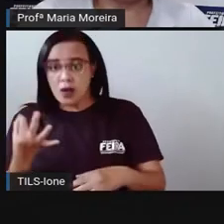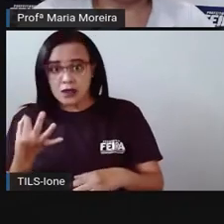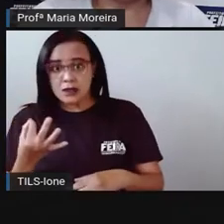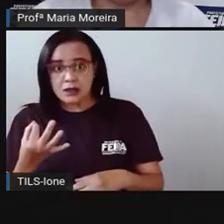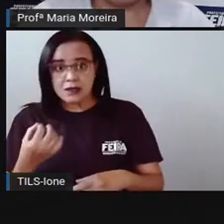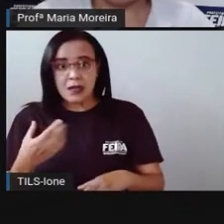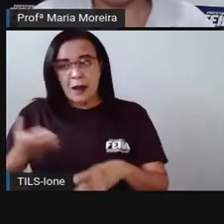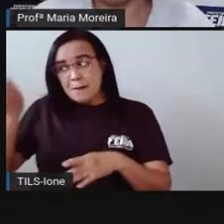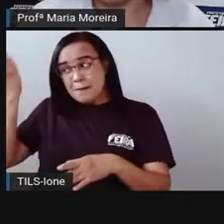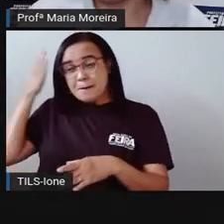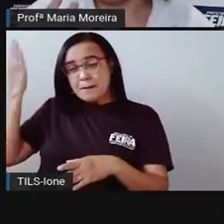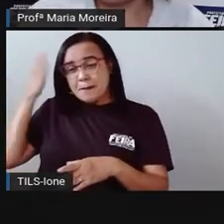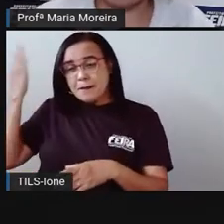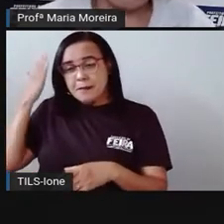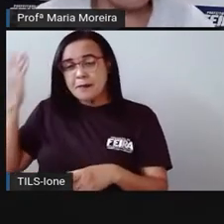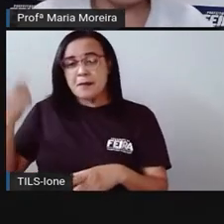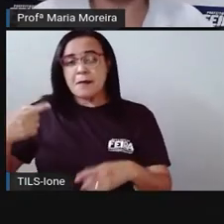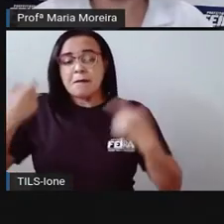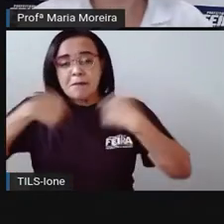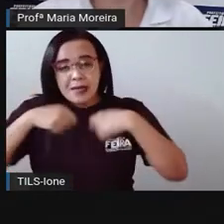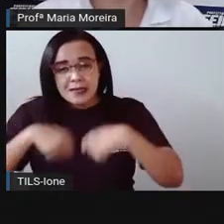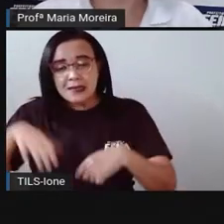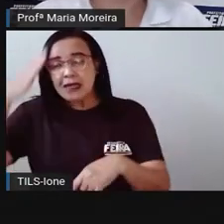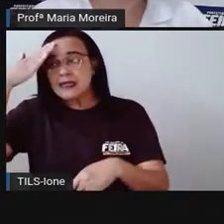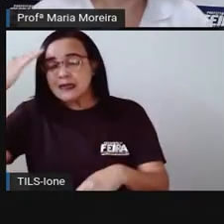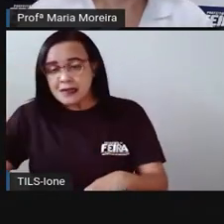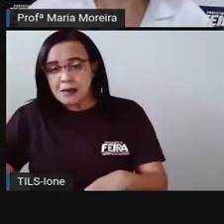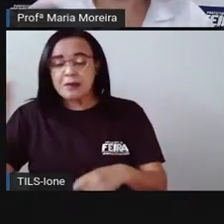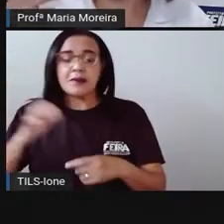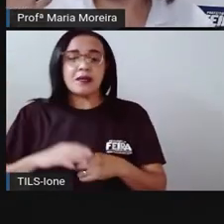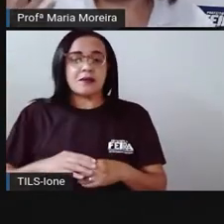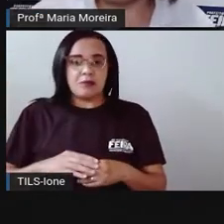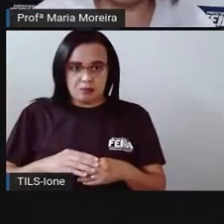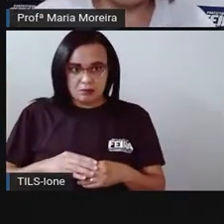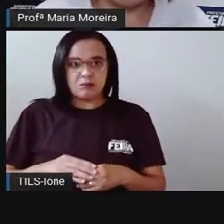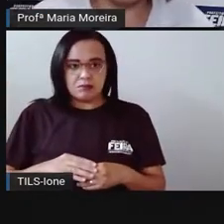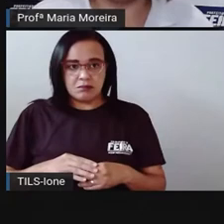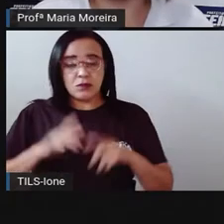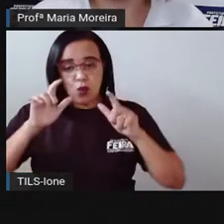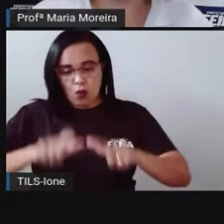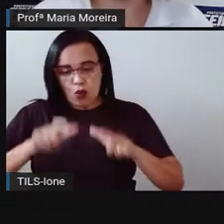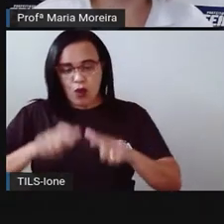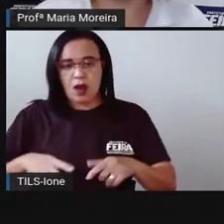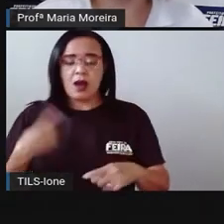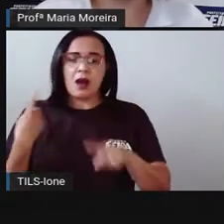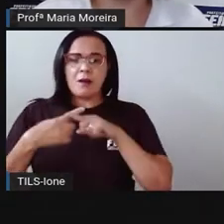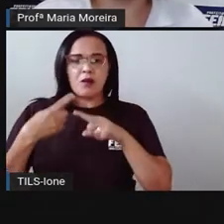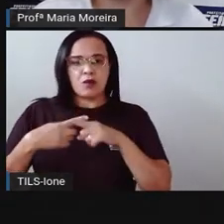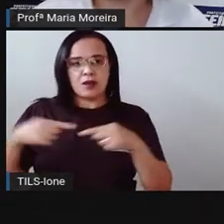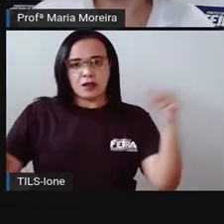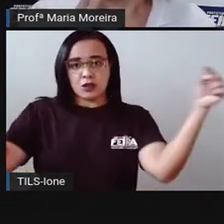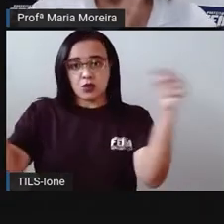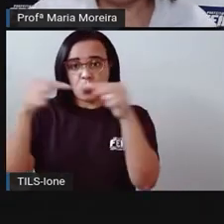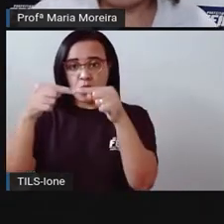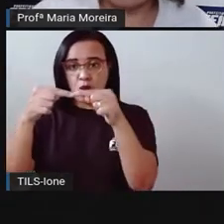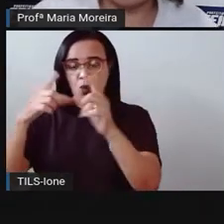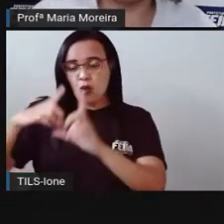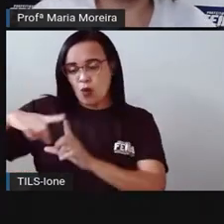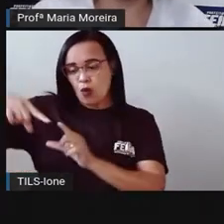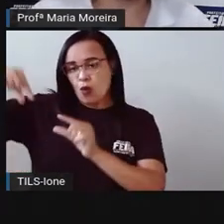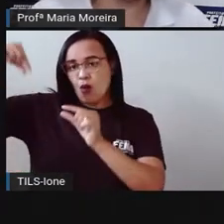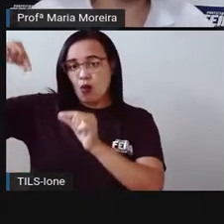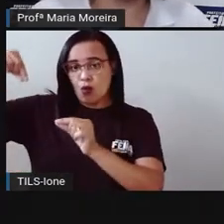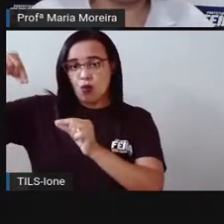medir o tempo. Então, a Lua já foi utilizada, a gente percebeu que o ciclo da Lua não é tão exato quanto o do Sol. O